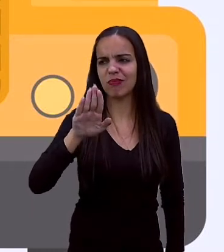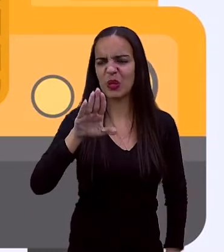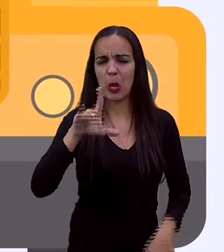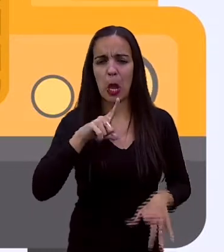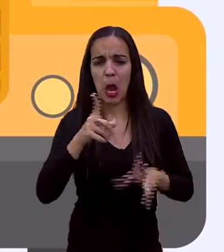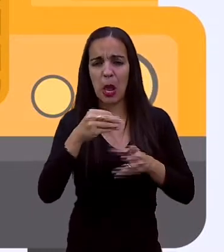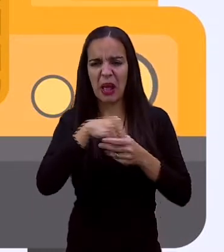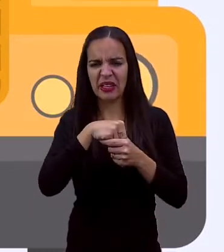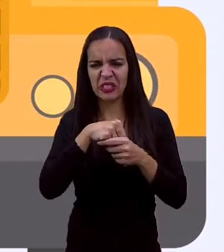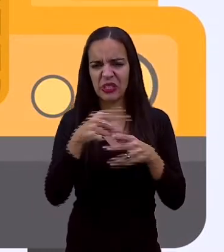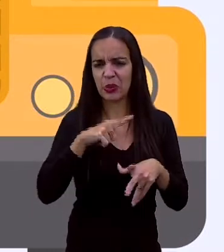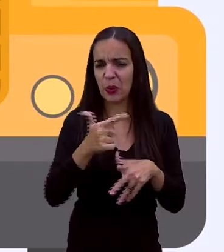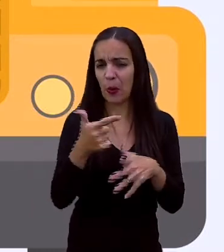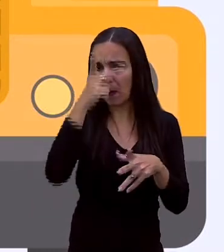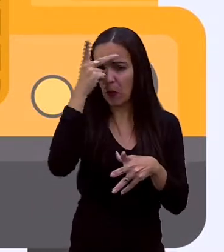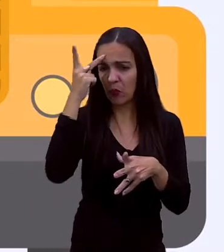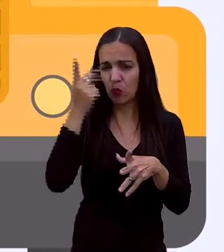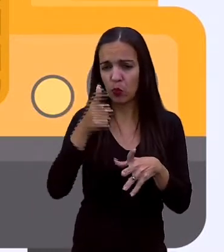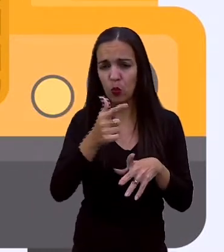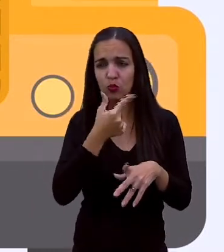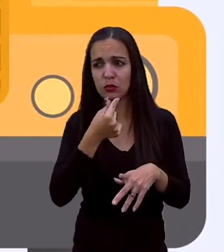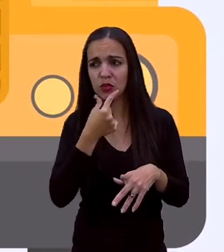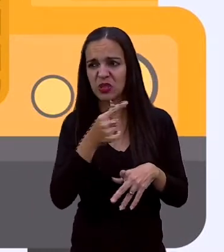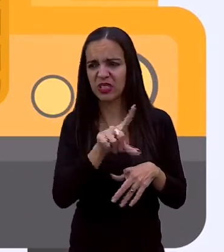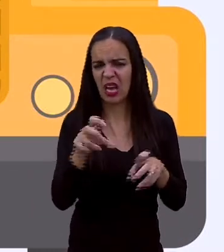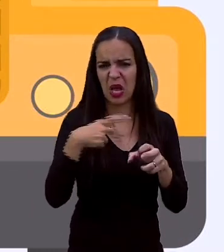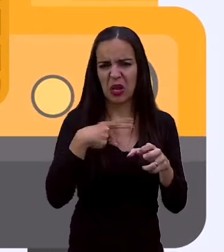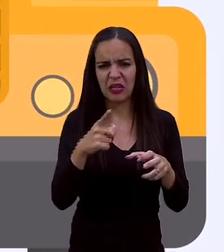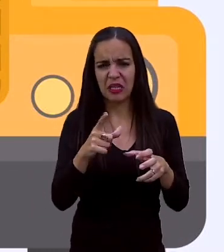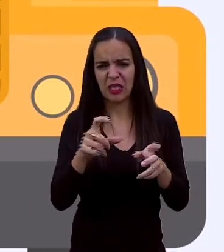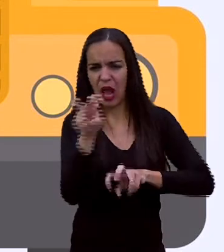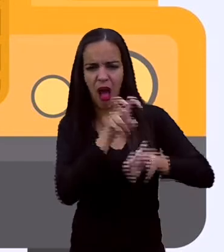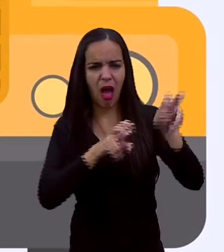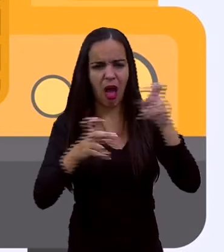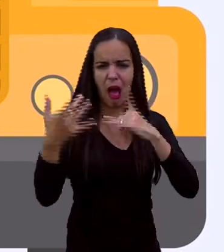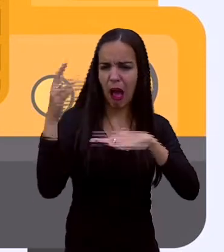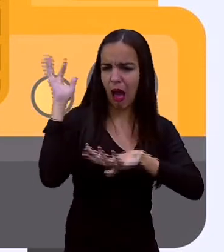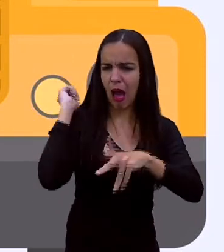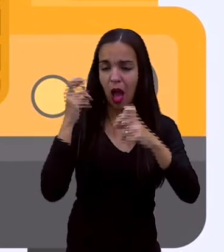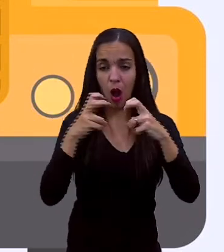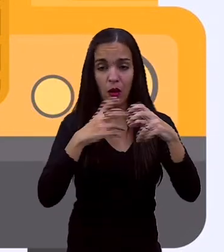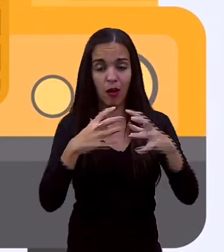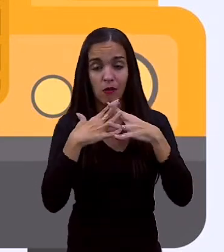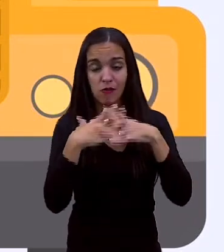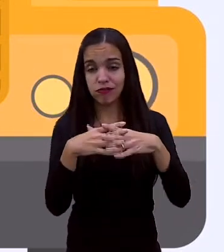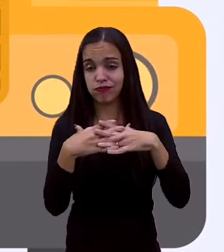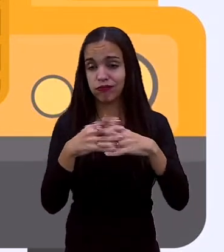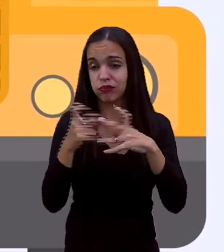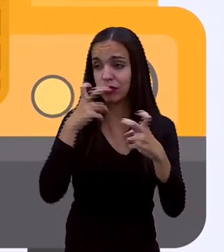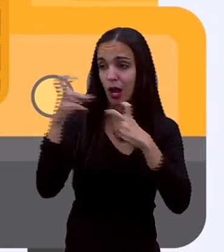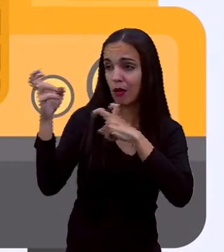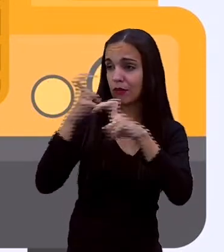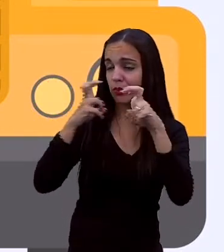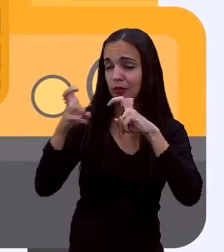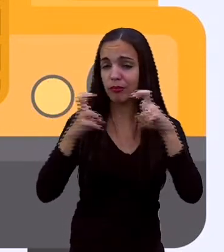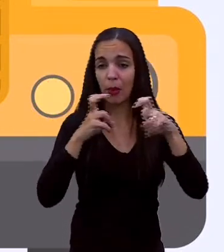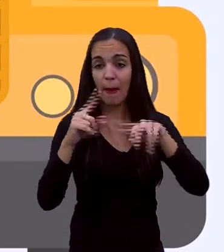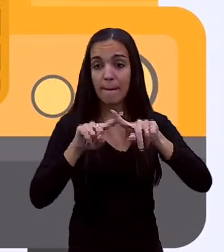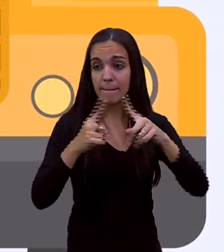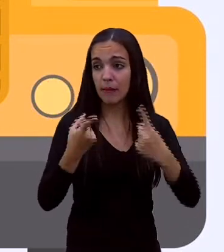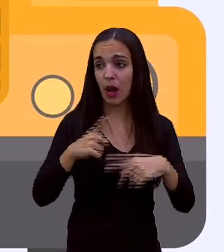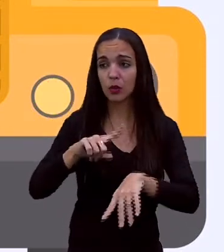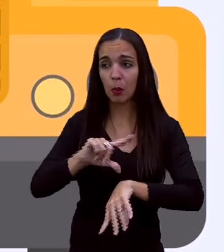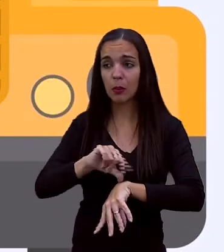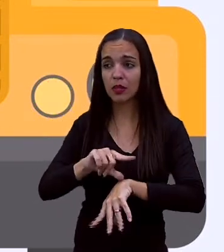dos garotos, sabe? Aquela garotada da escola fazendo a gazarra. Mas, ao mesmo tempo, ele